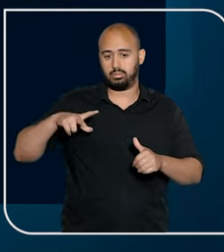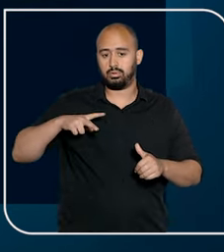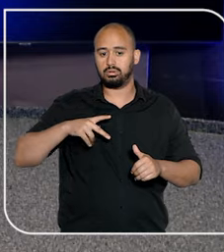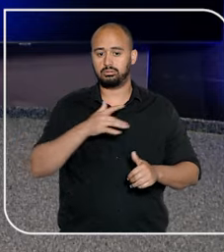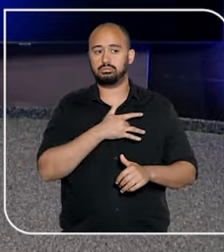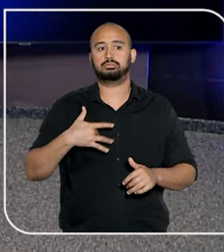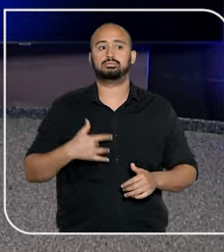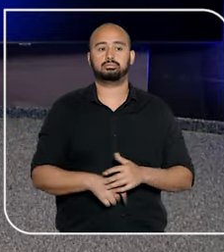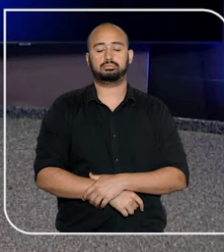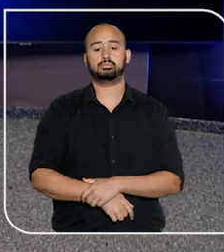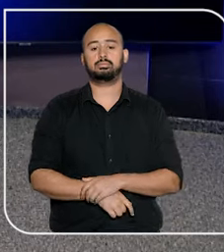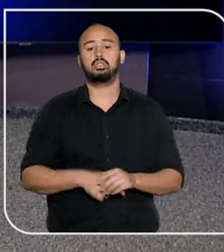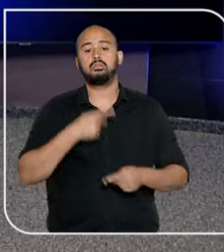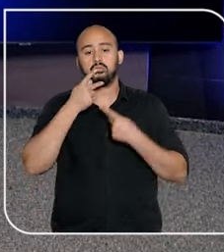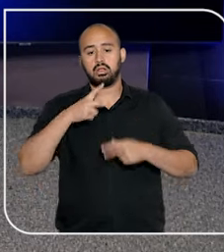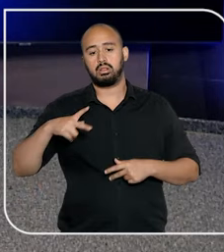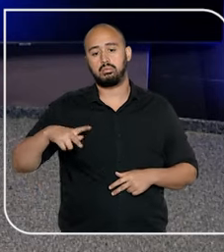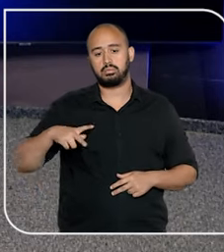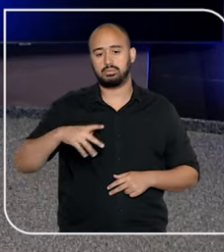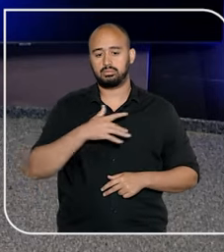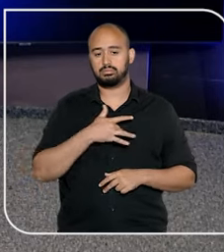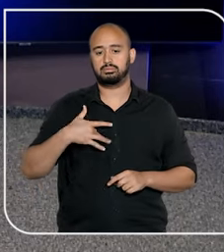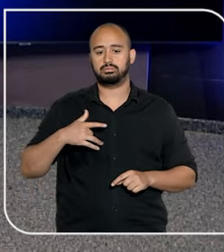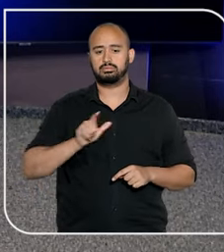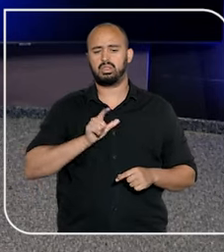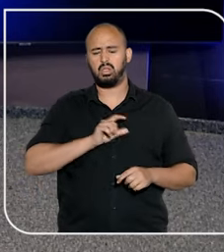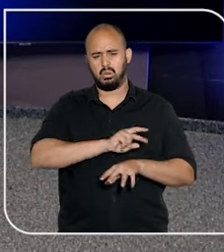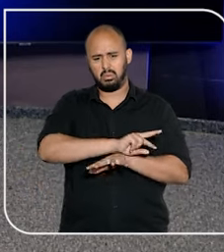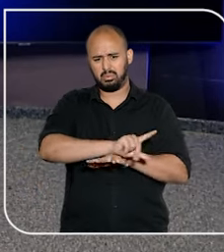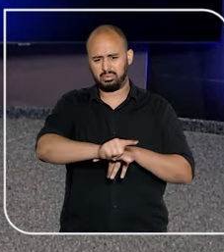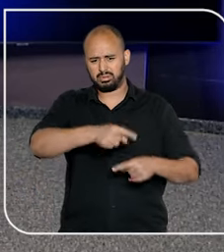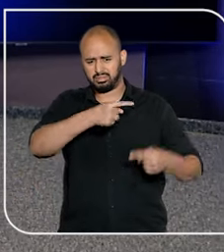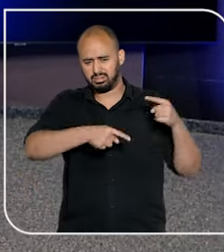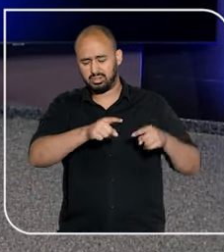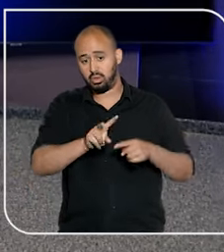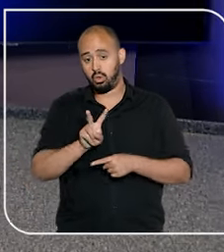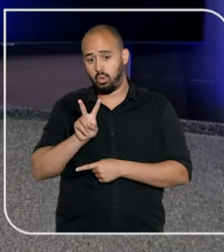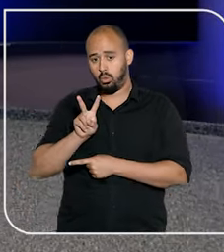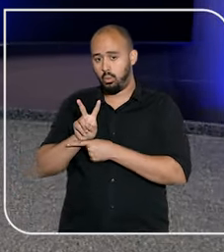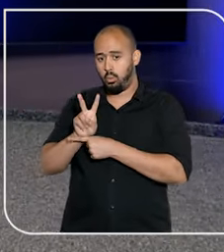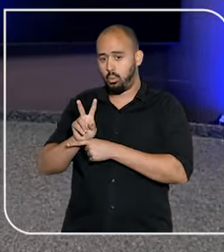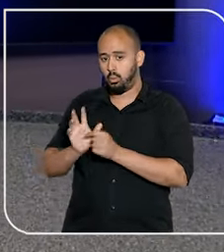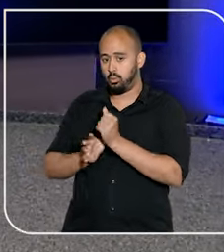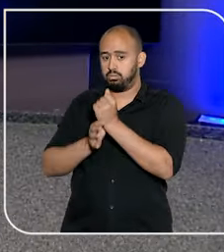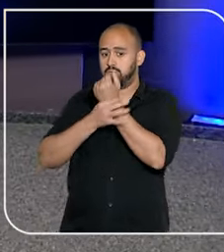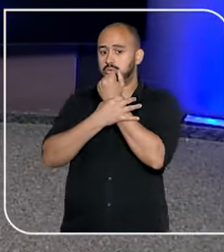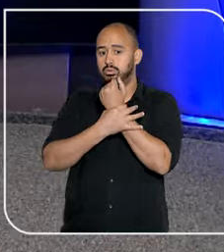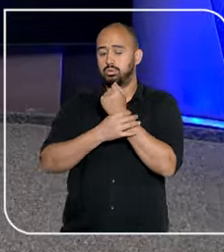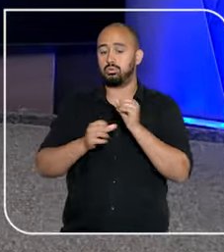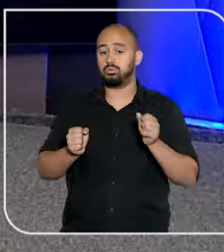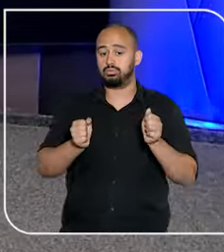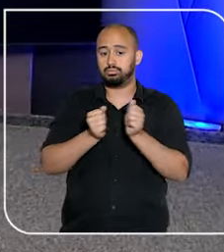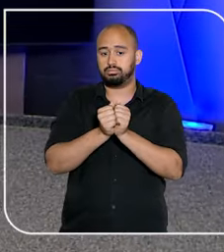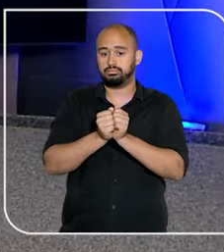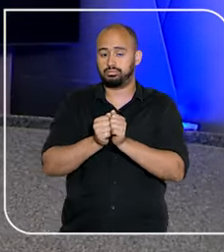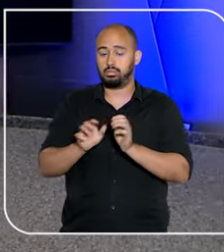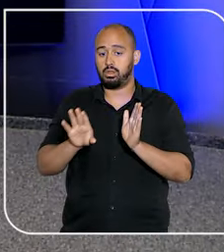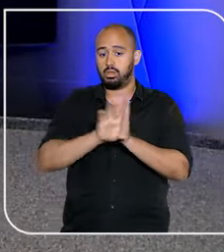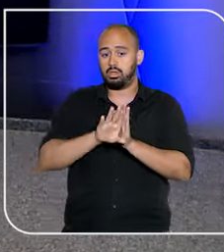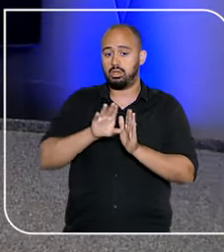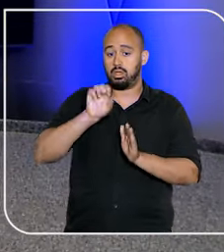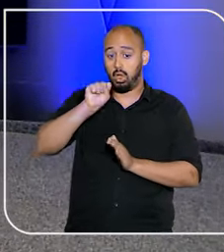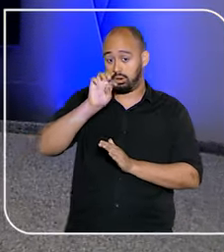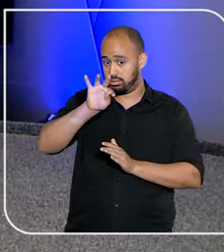saúde. Por falar em planos de saúde, muitas das disputas entre segurados e operadoras que chegam